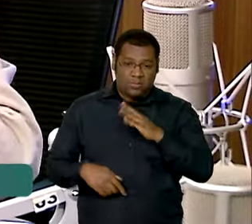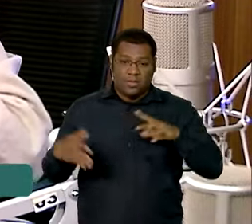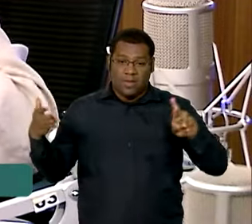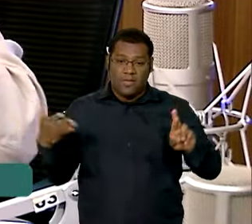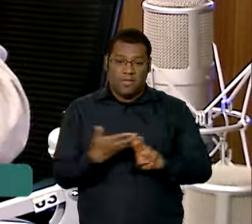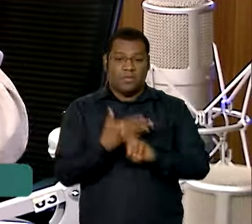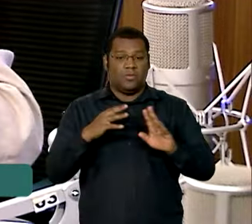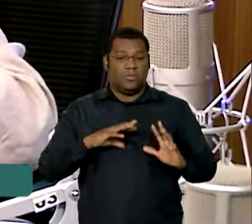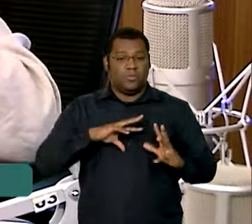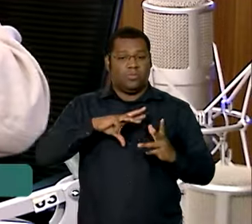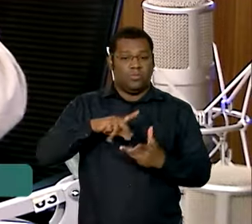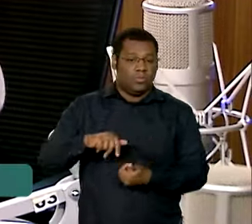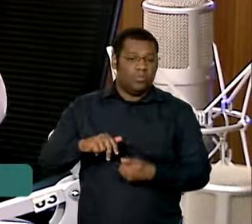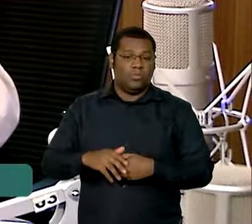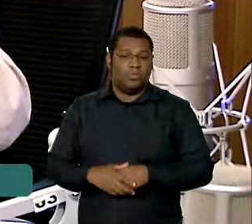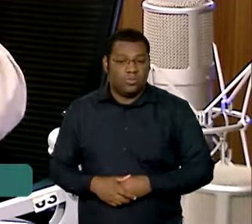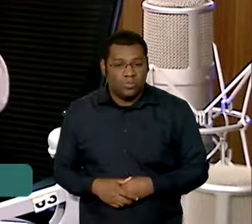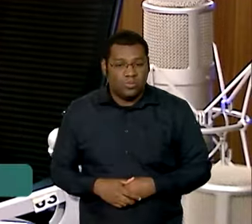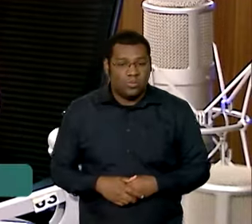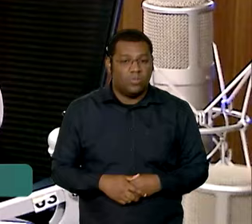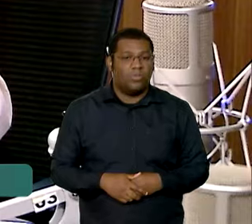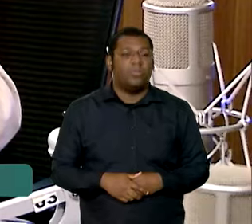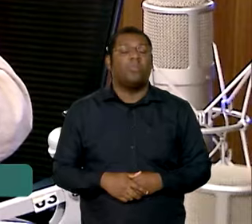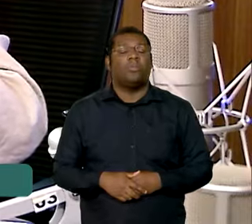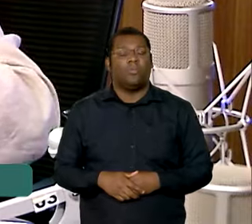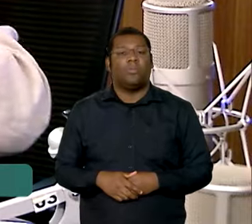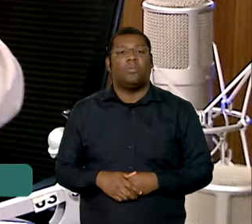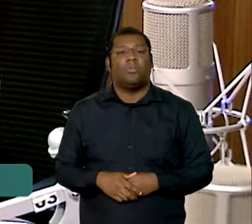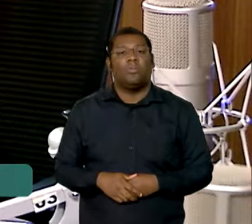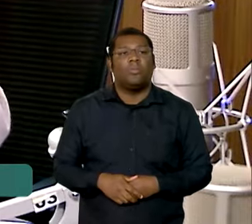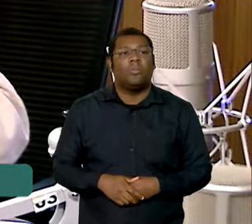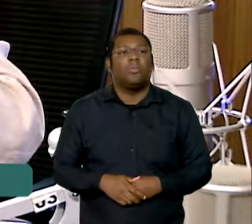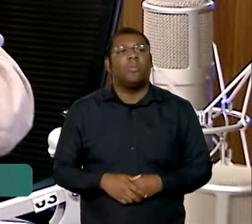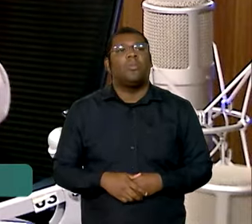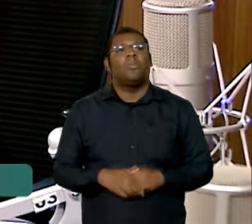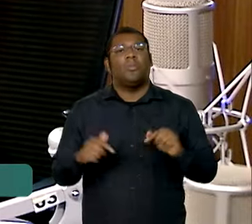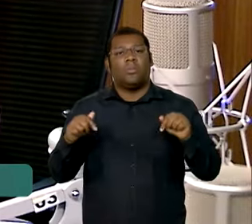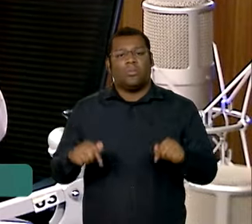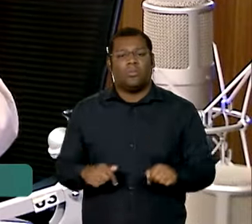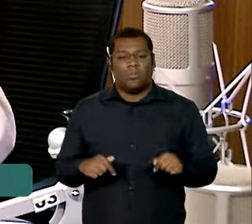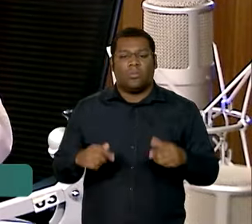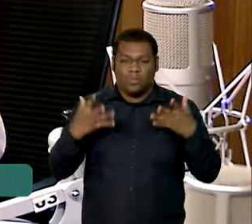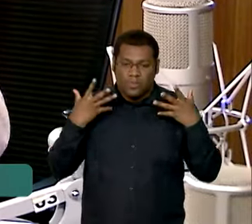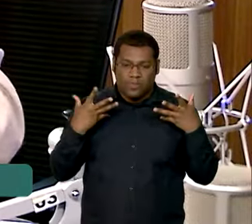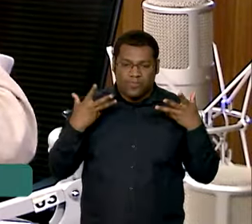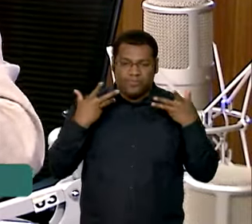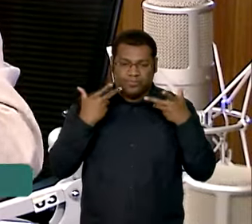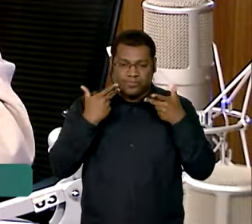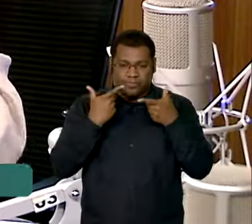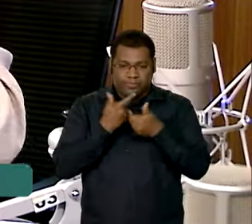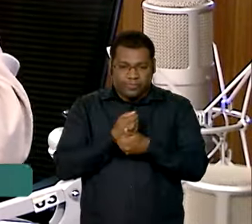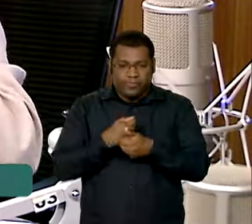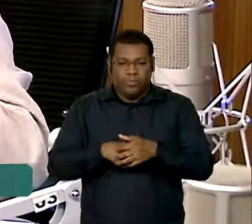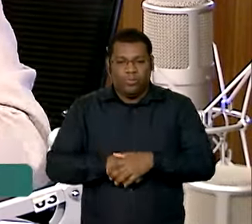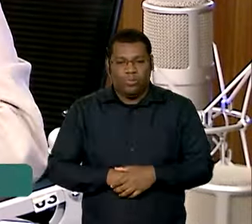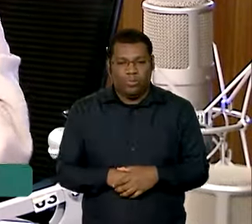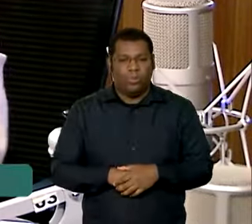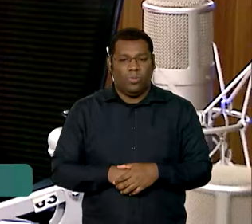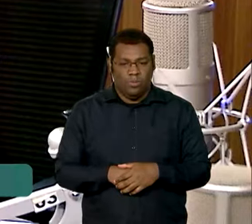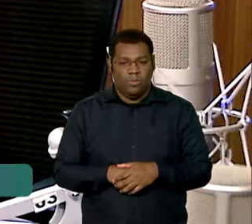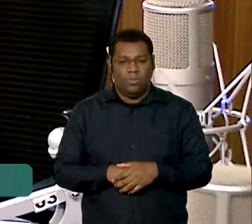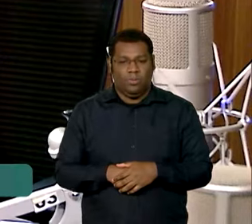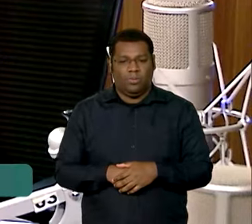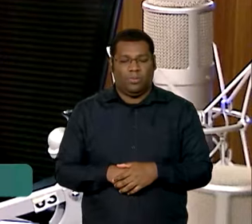isso significa que nós estamos registrando a nossa história, a nossa qualidade, qualificados diante de um